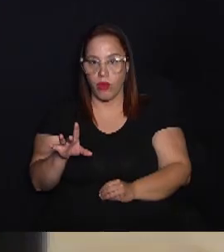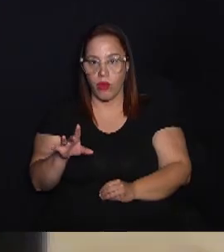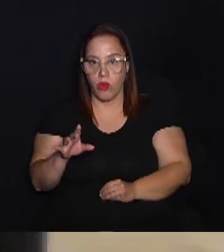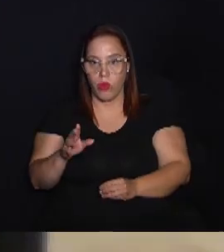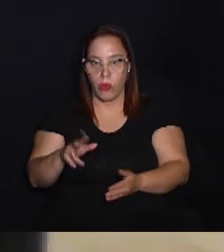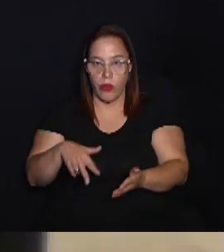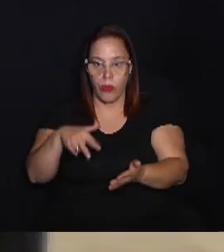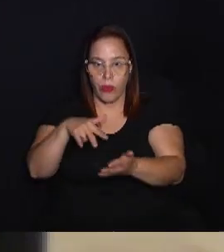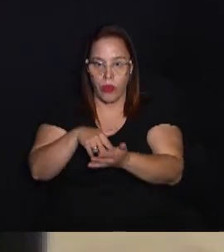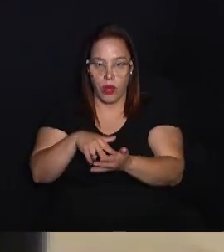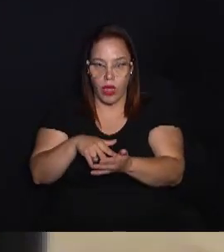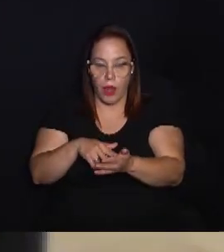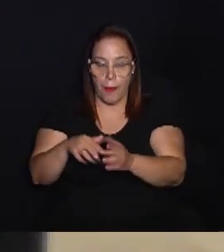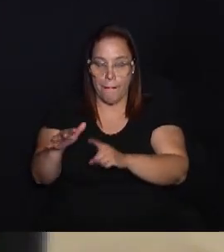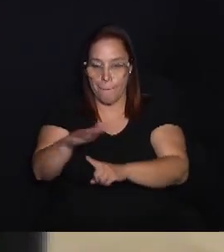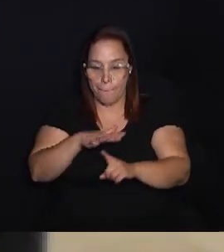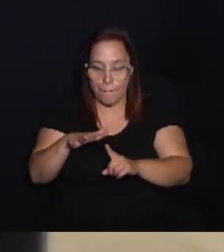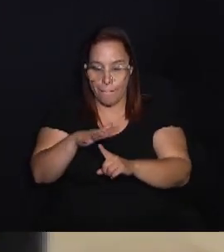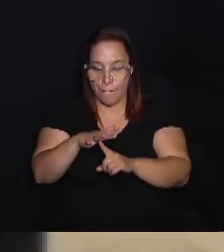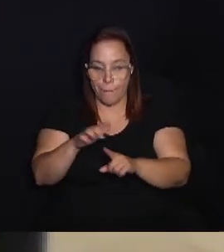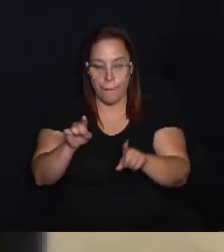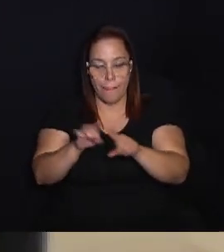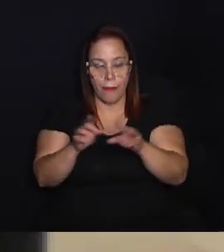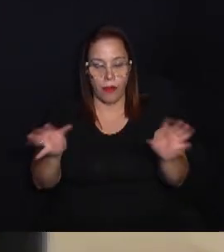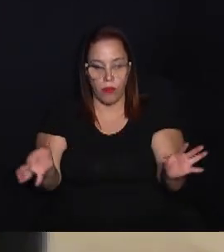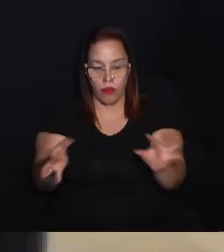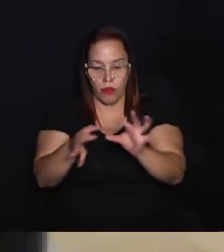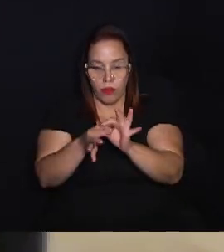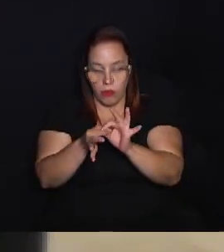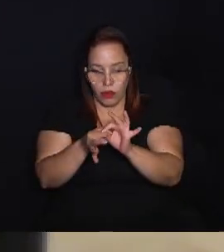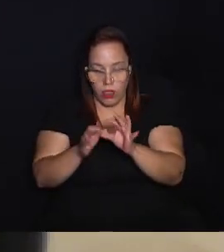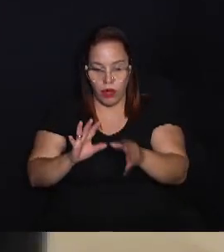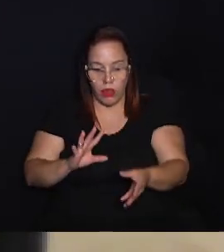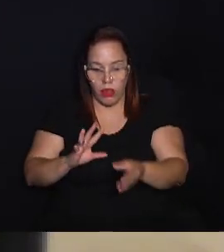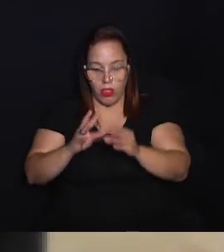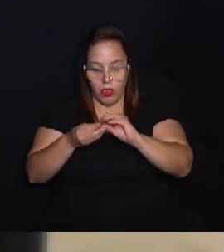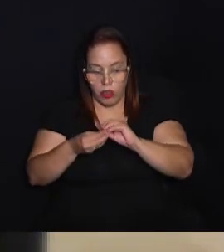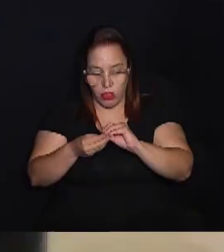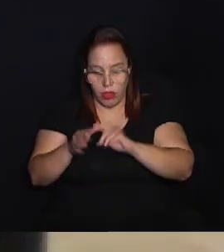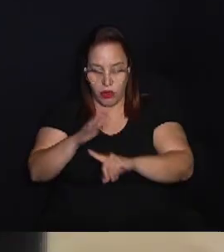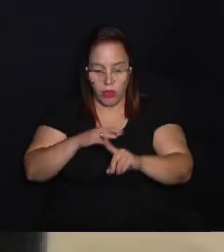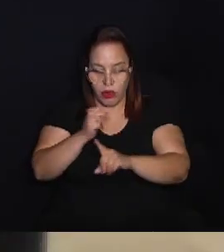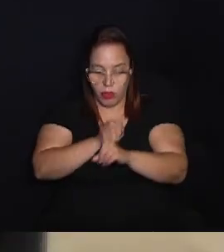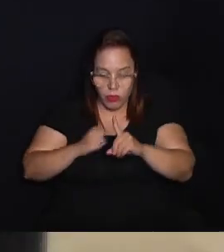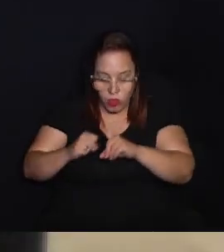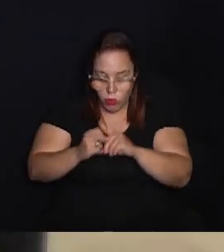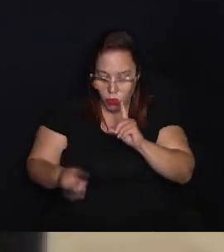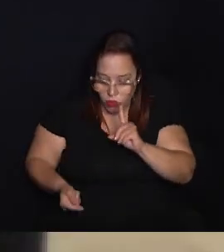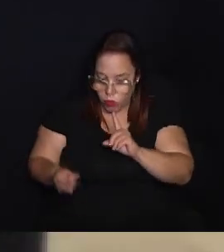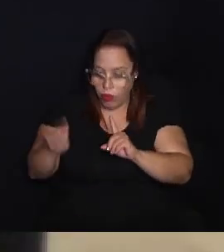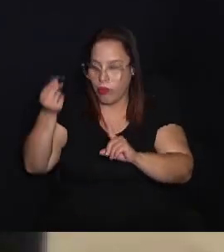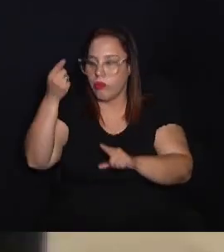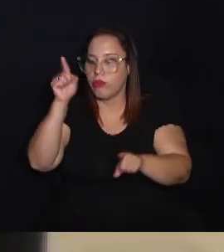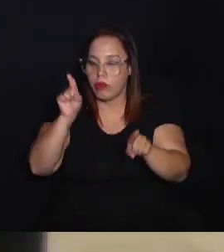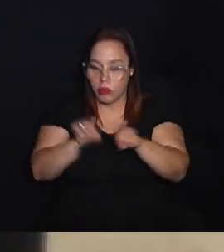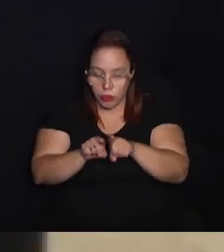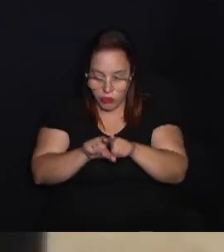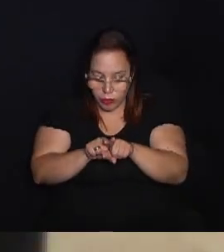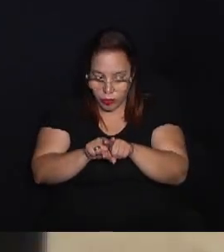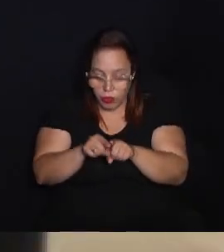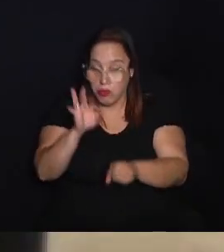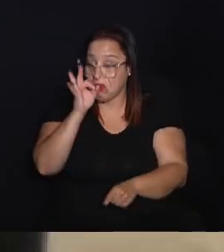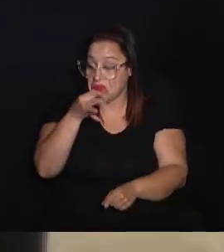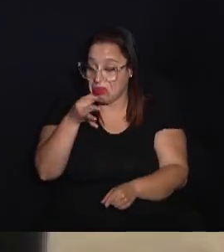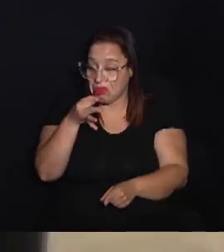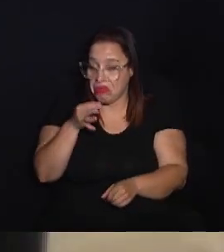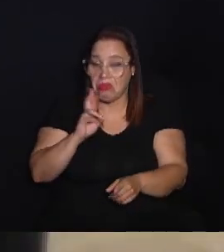só a solução que ela tem um viés ambiental. Ela tem que juntar o aspecto ambiental, social e econômico também.